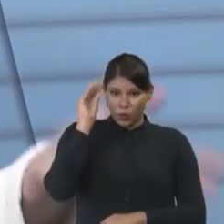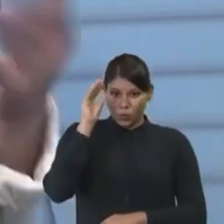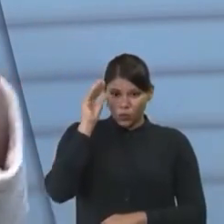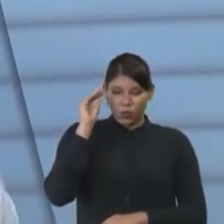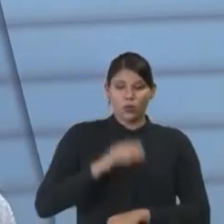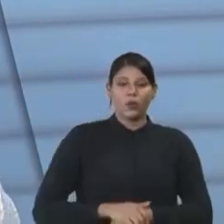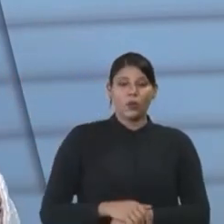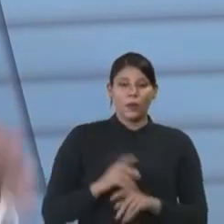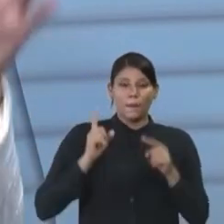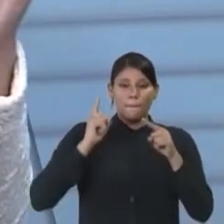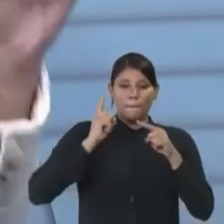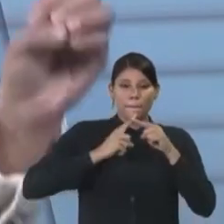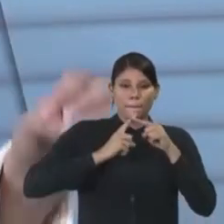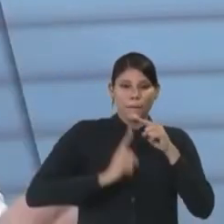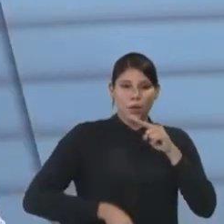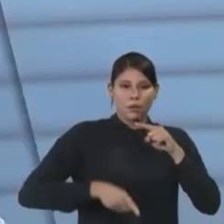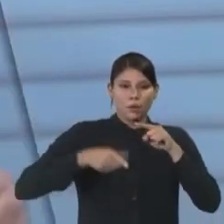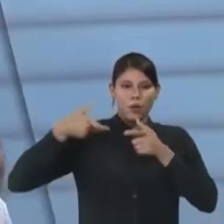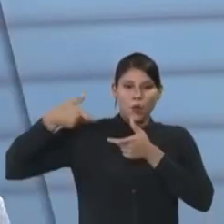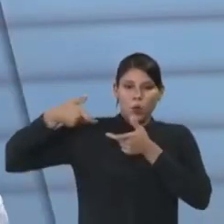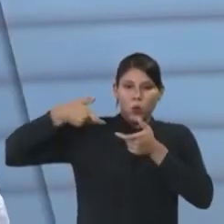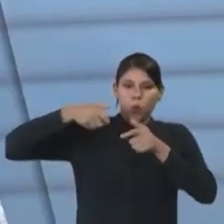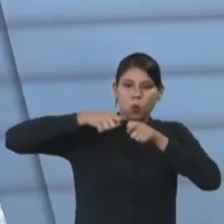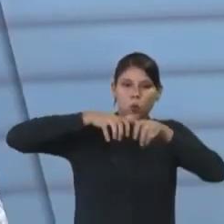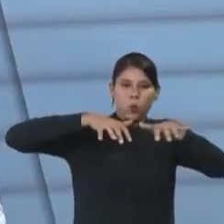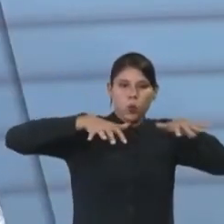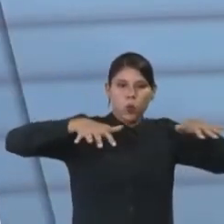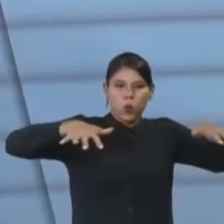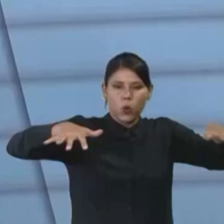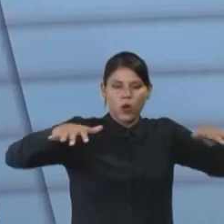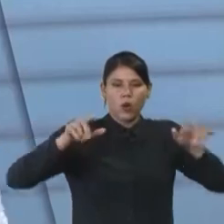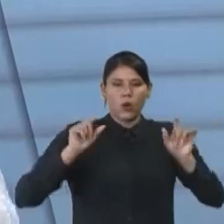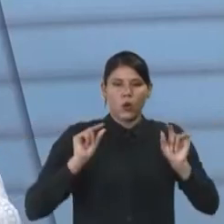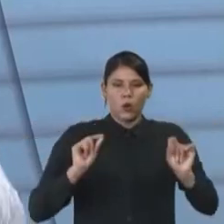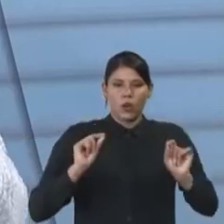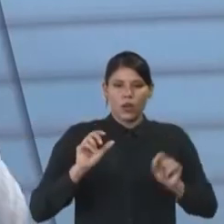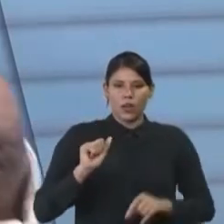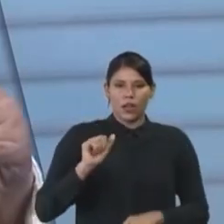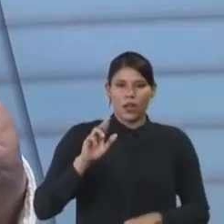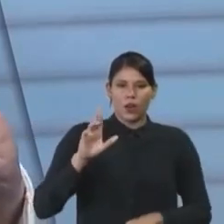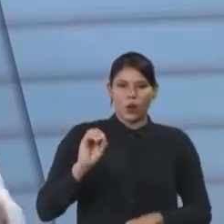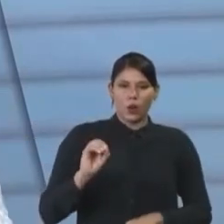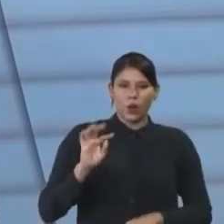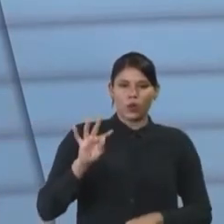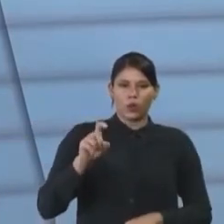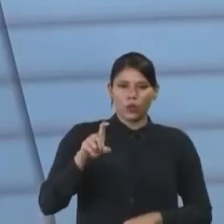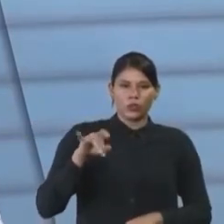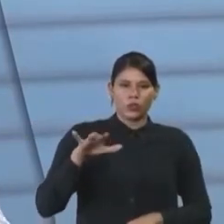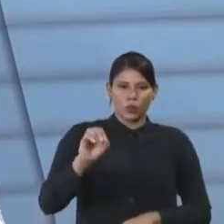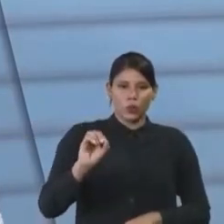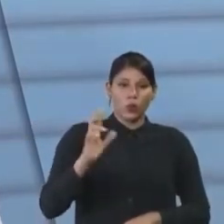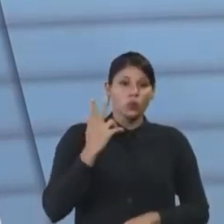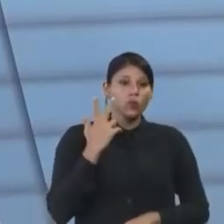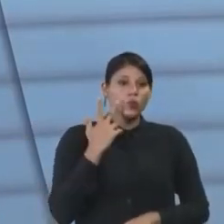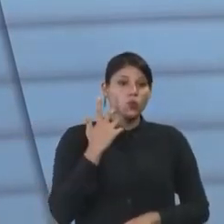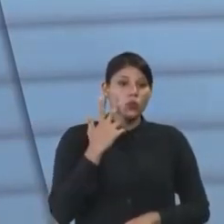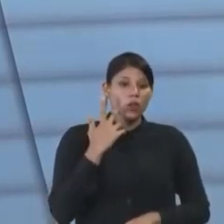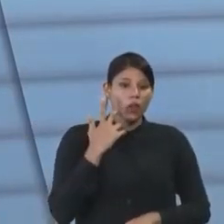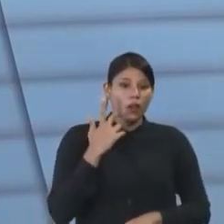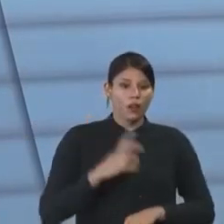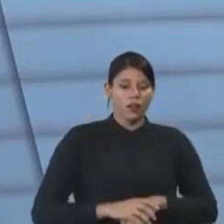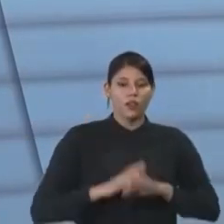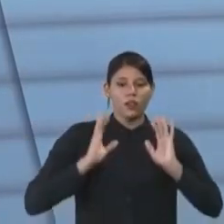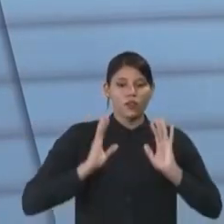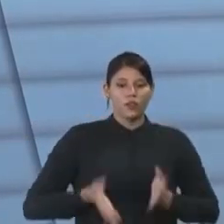que proibiu a pulverização aérea de agrotóxico no Ceará. Então, é uma questão que foi para o